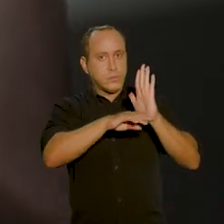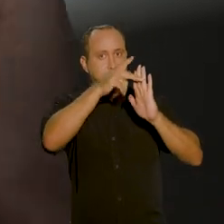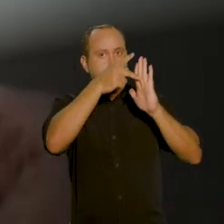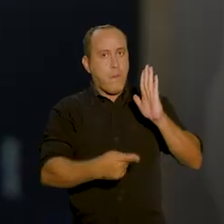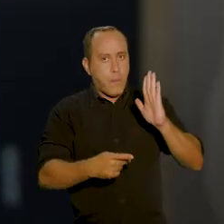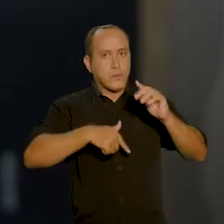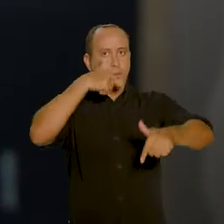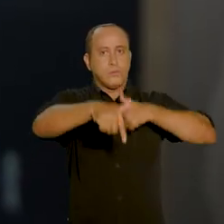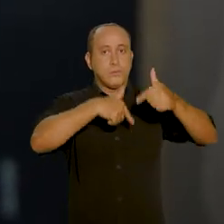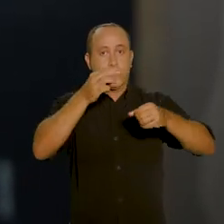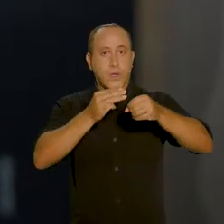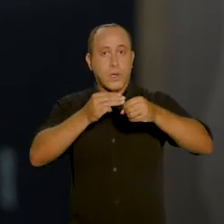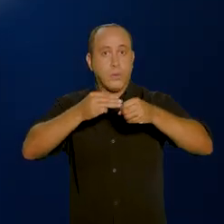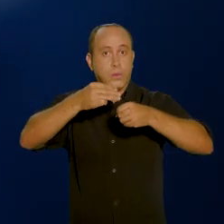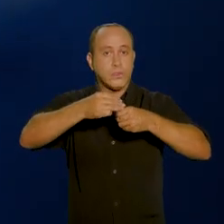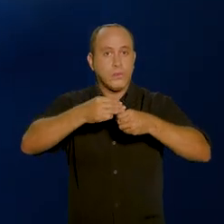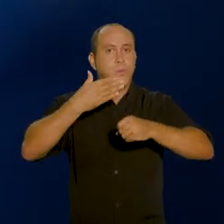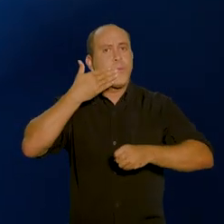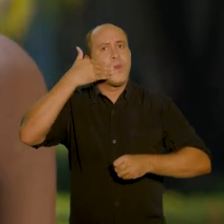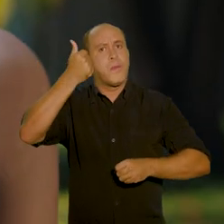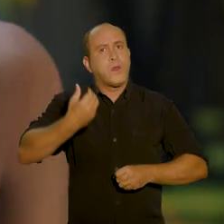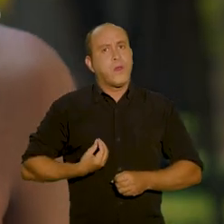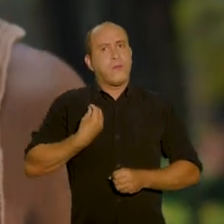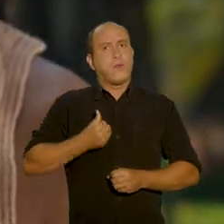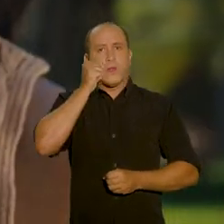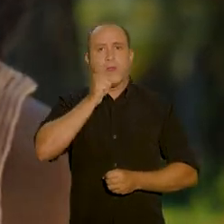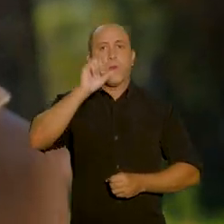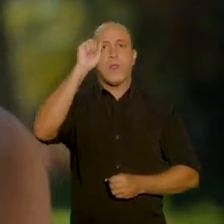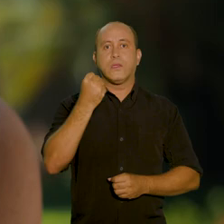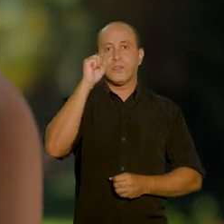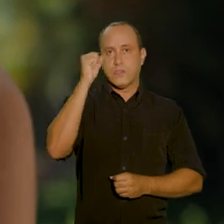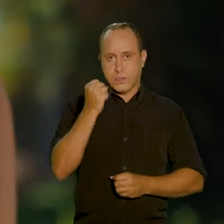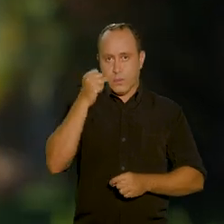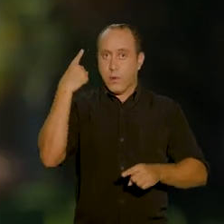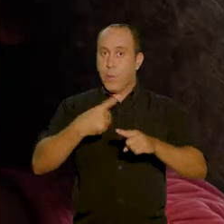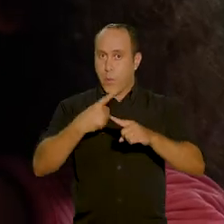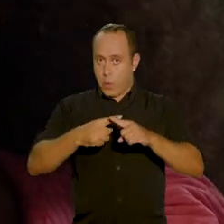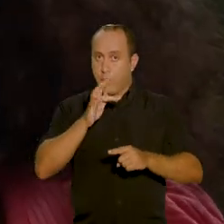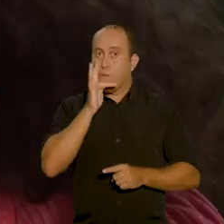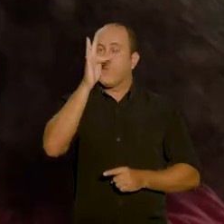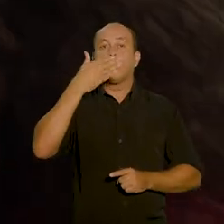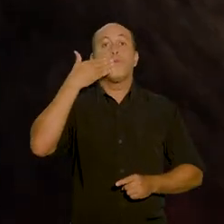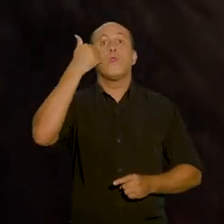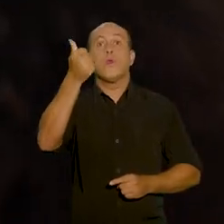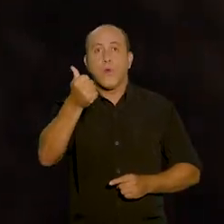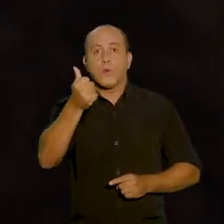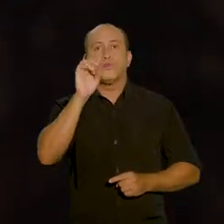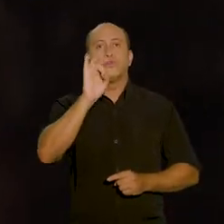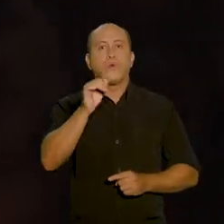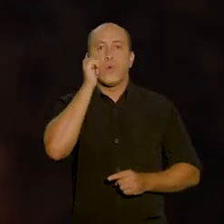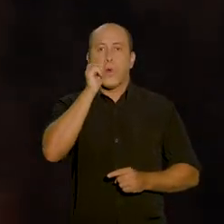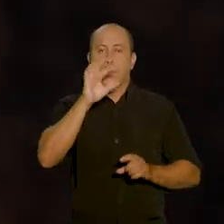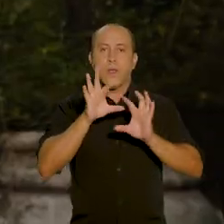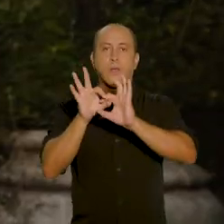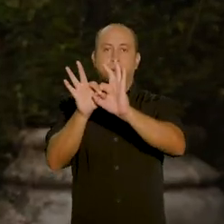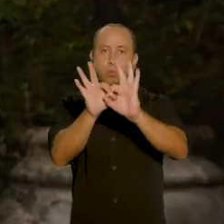mulheres em Sergipe, diversos programas já atuam em todos os municípios do nosso estado. Porque um futuro melhor para elas,